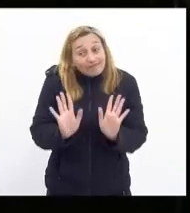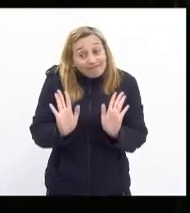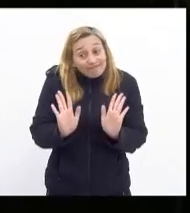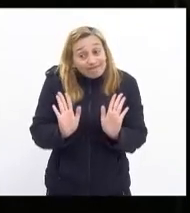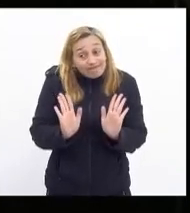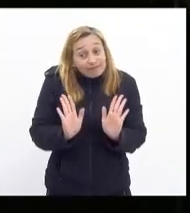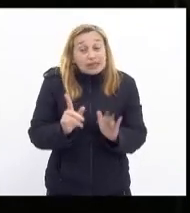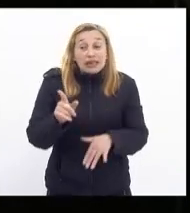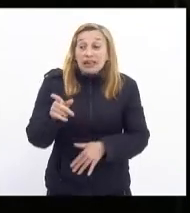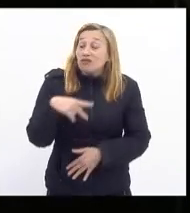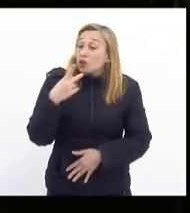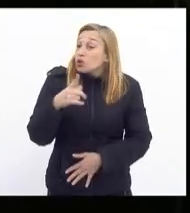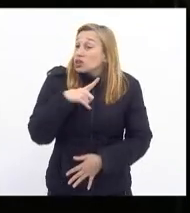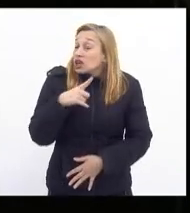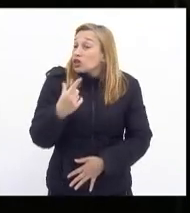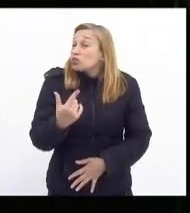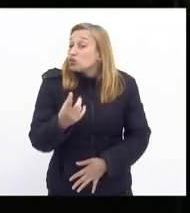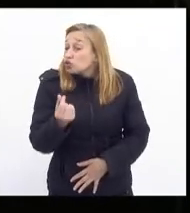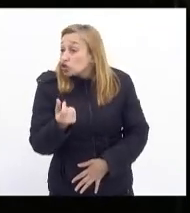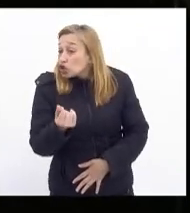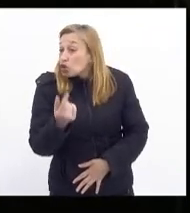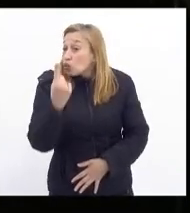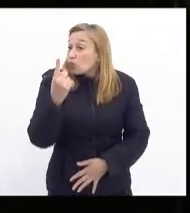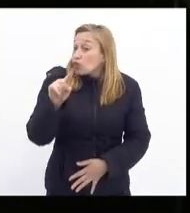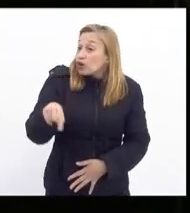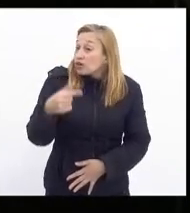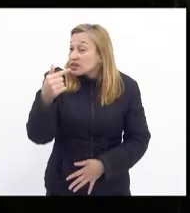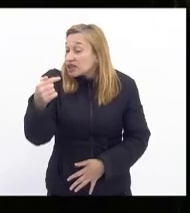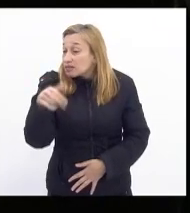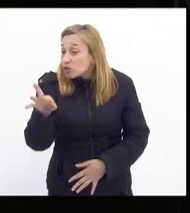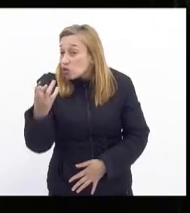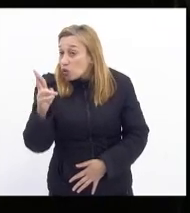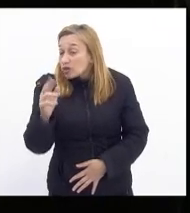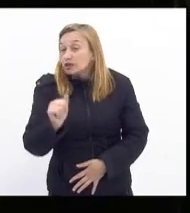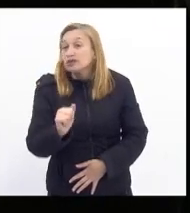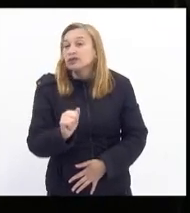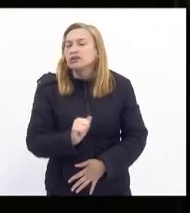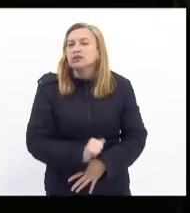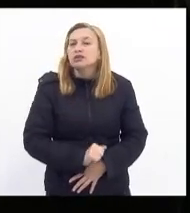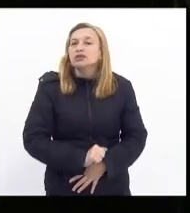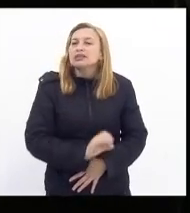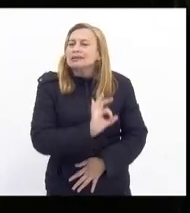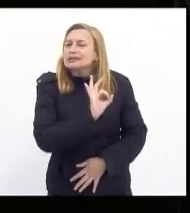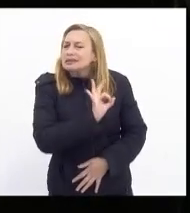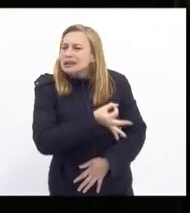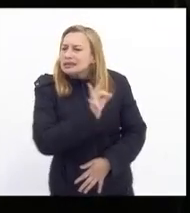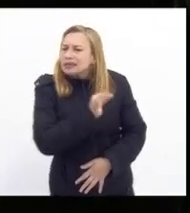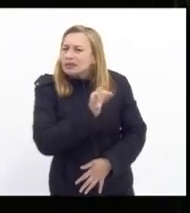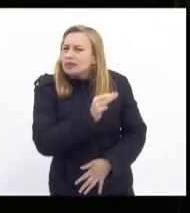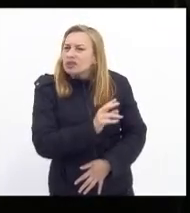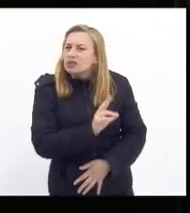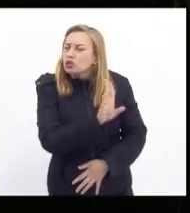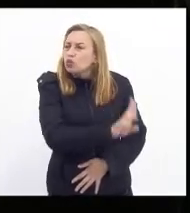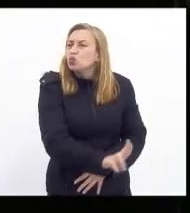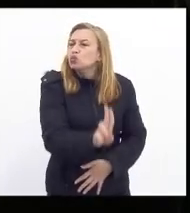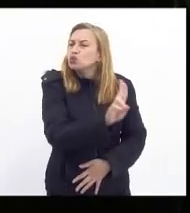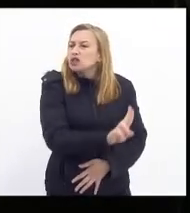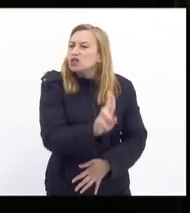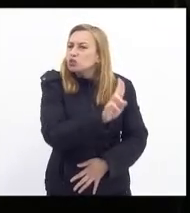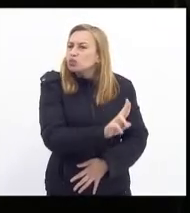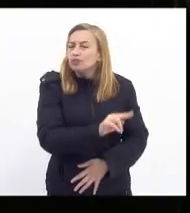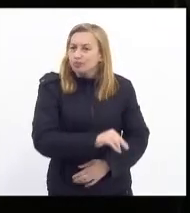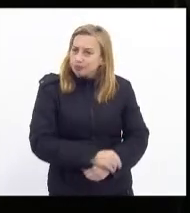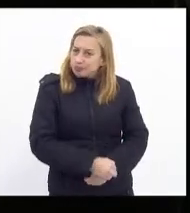disse que tem o dinheiro 1,7 bilhões do dinheiro da CEDAI exatamente para ser utilizado